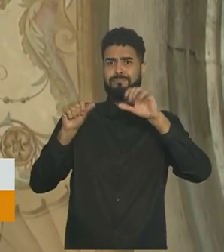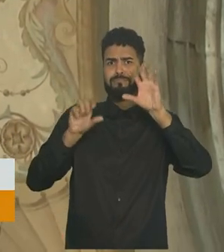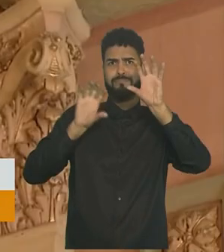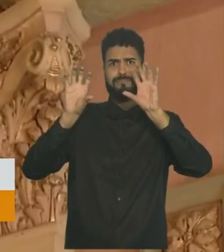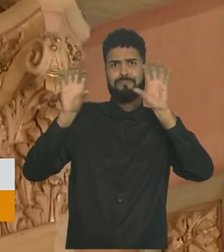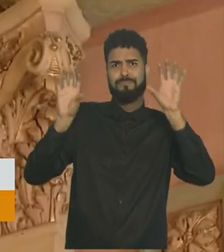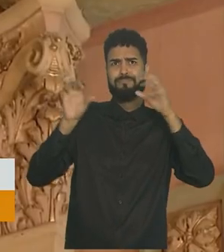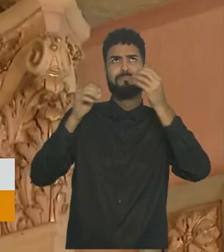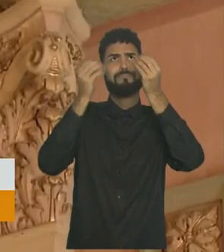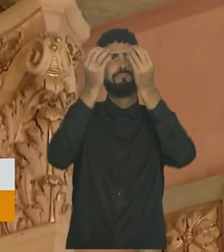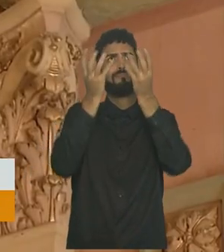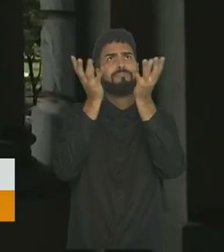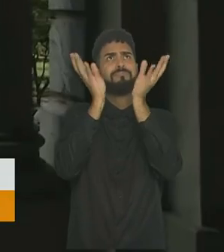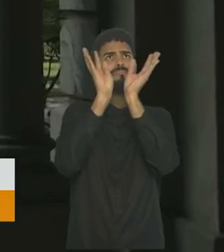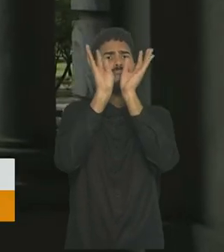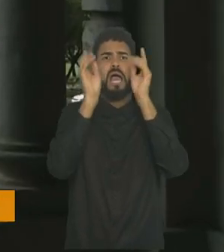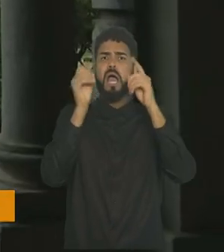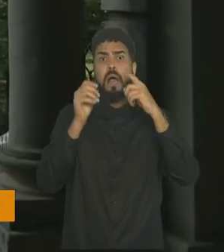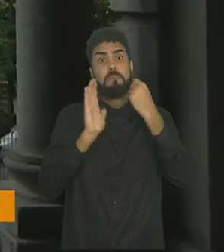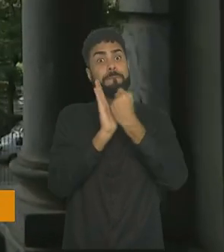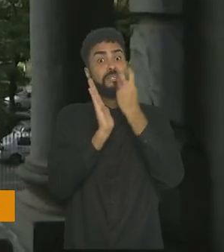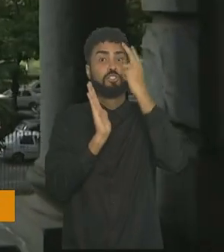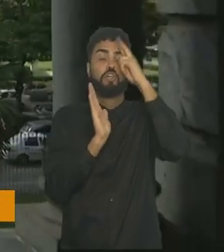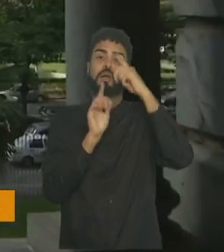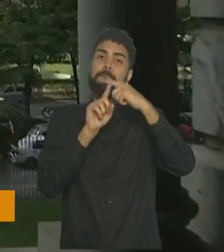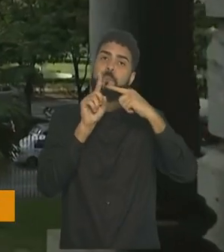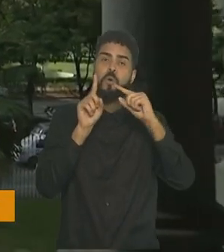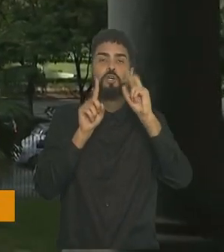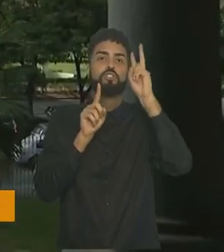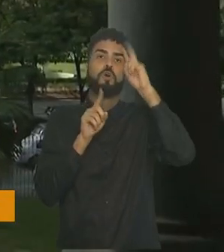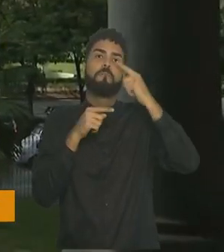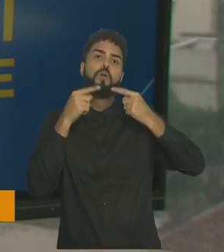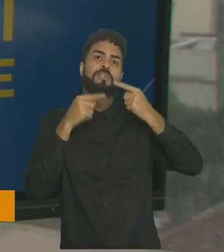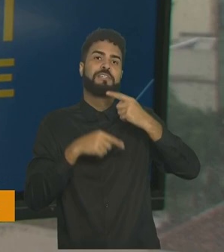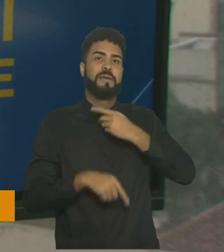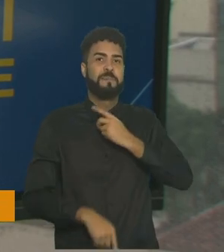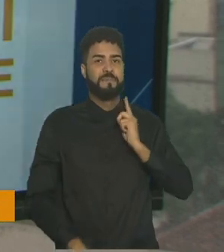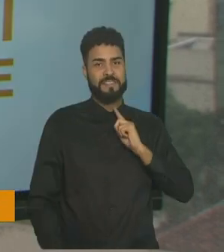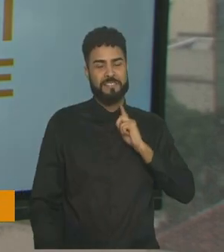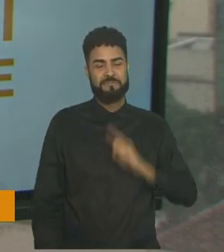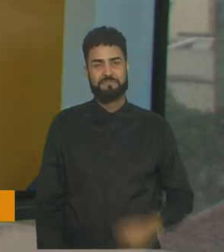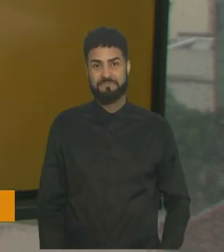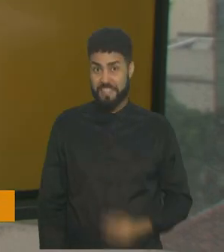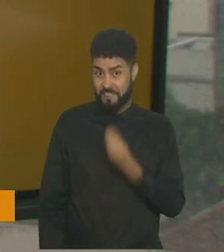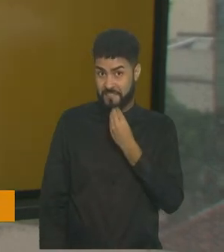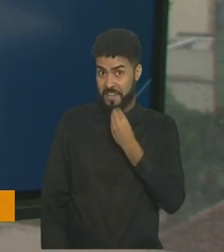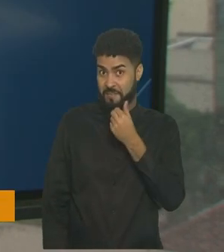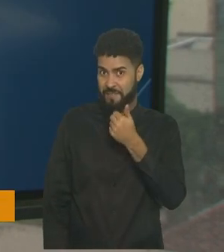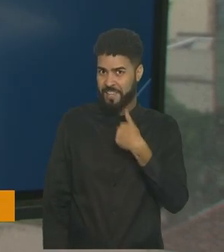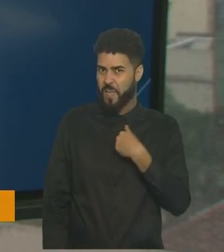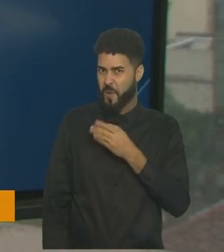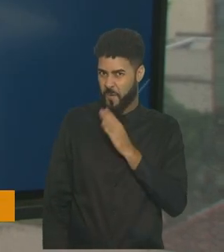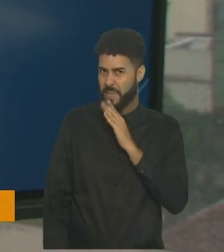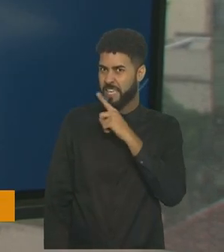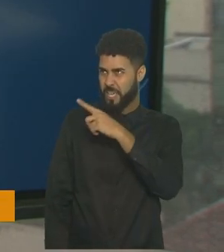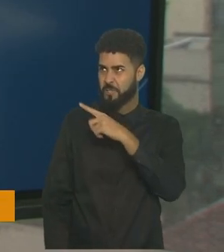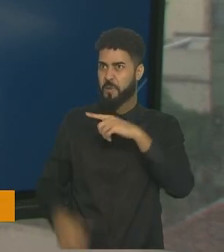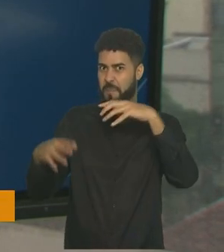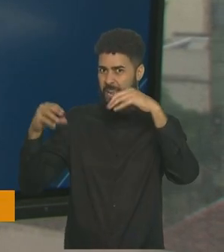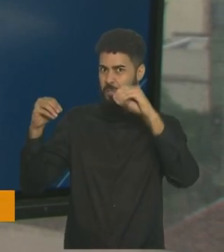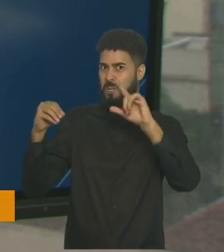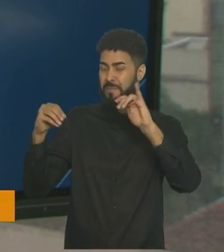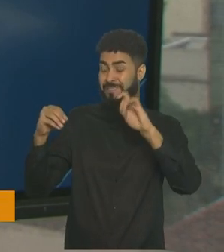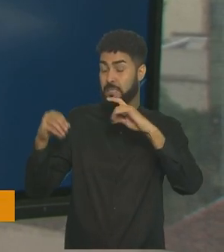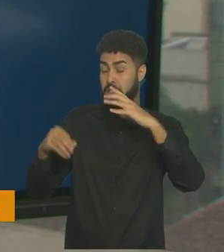históricos, que contam parte da memória política mineira. Vale a pena, hein? Eu conheço esse Palácio da Liberdade, é